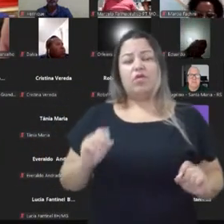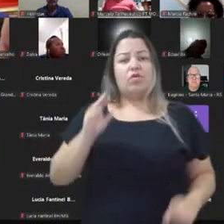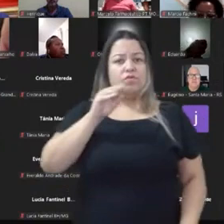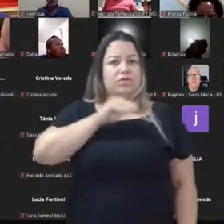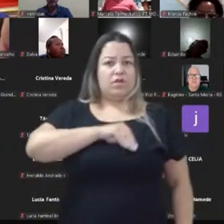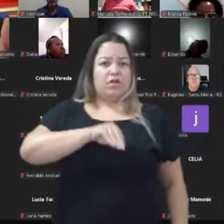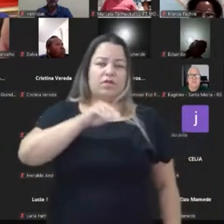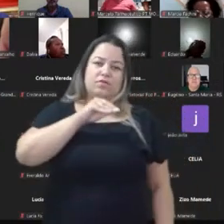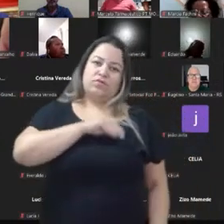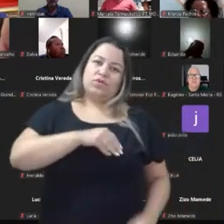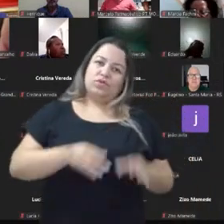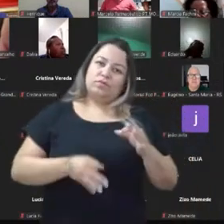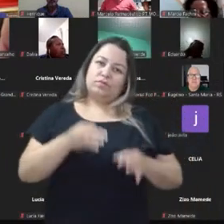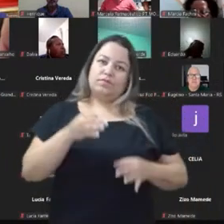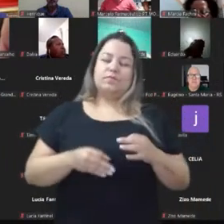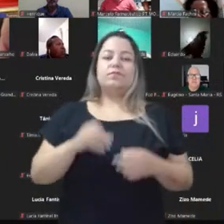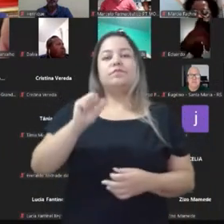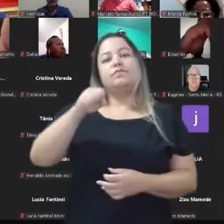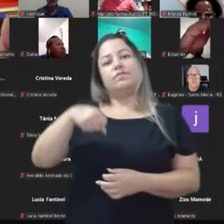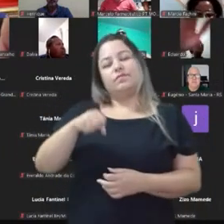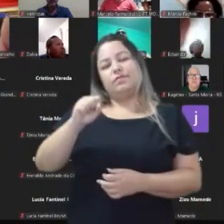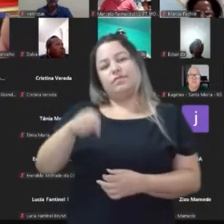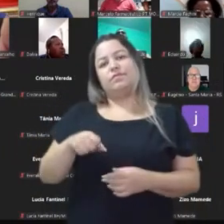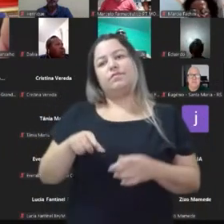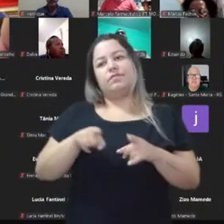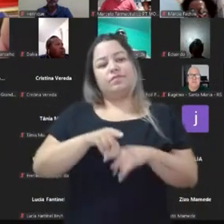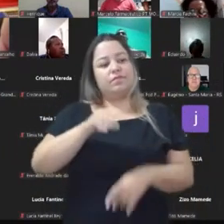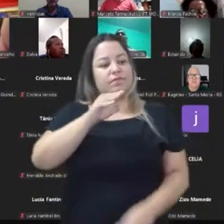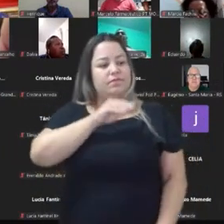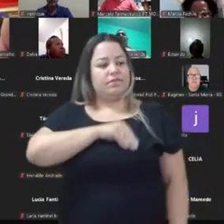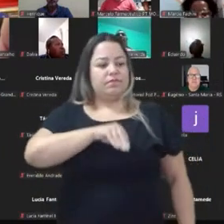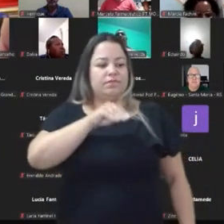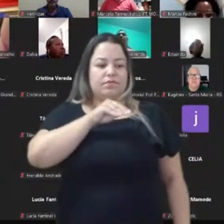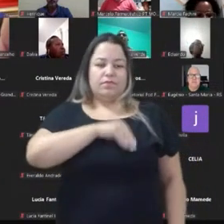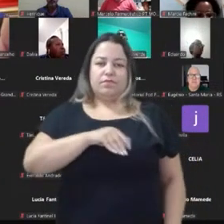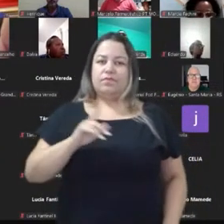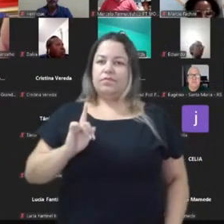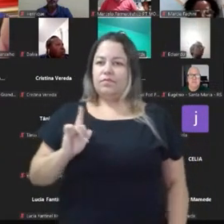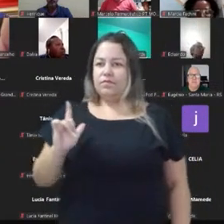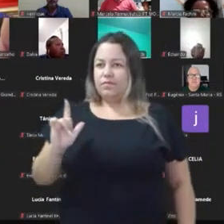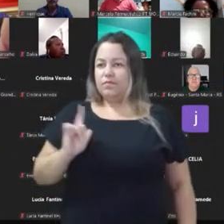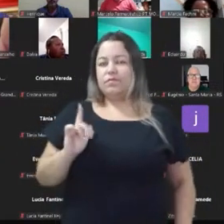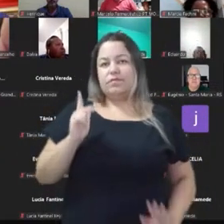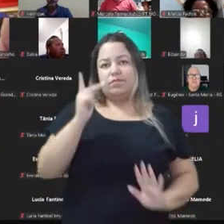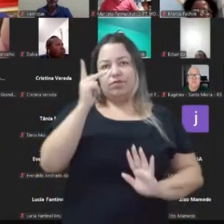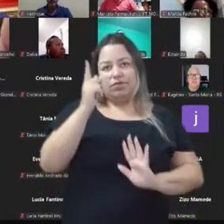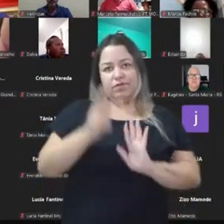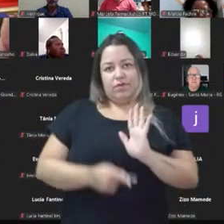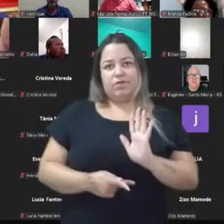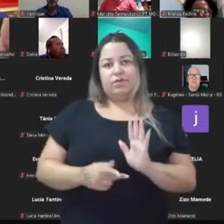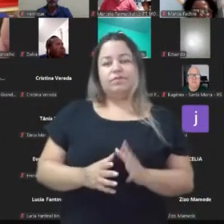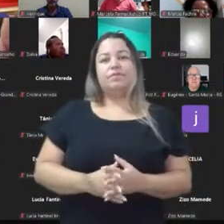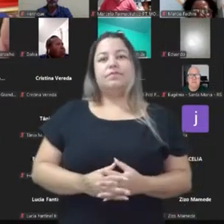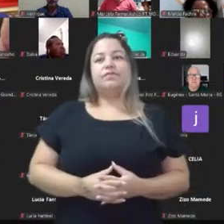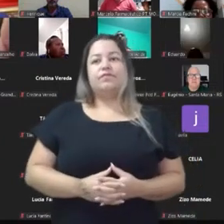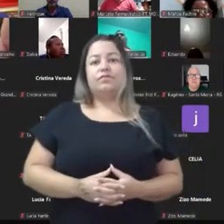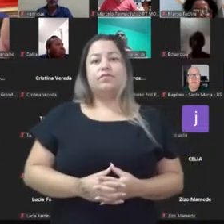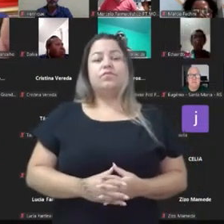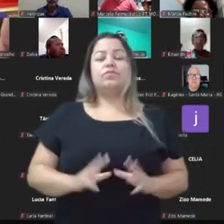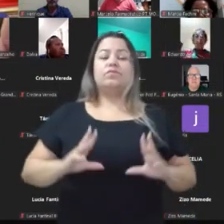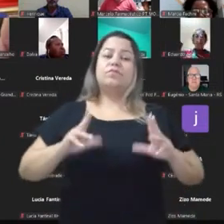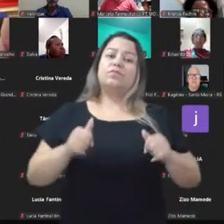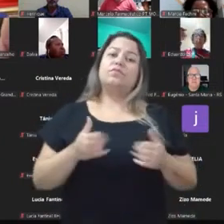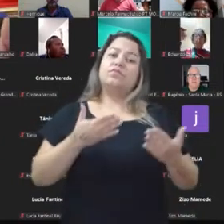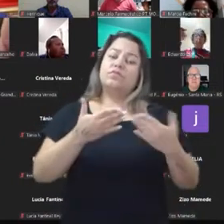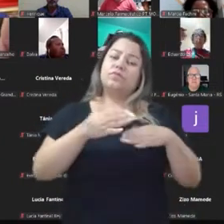do judiciário, sim, que vai criticar os super salários, que vai ter crítica, vai ter projeto. Então, acho que tudo que a gente conversou aqui